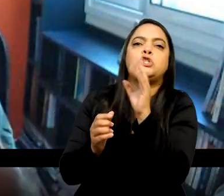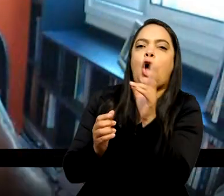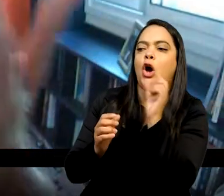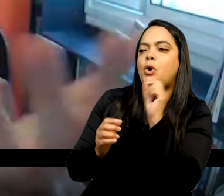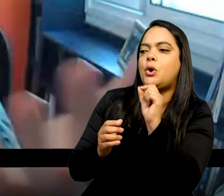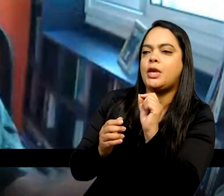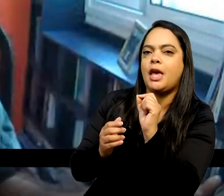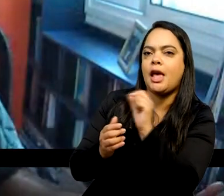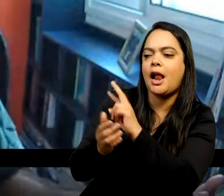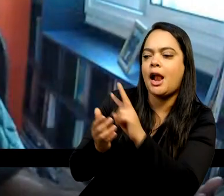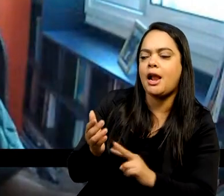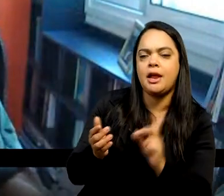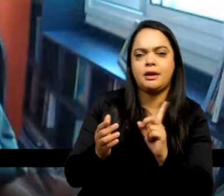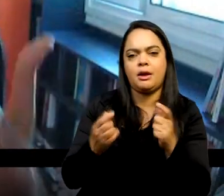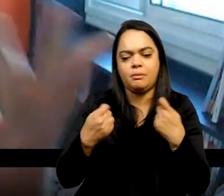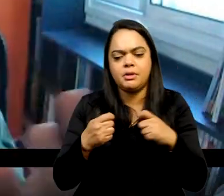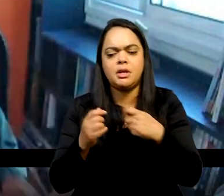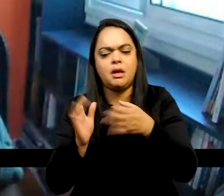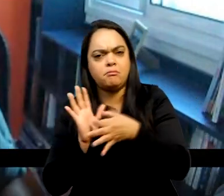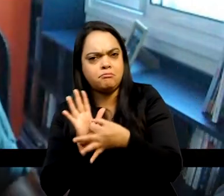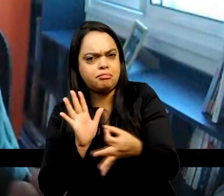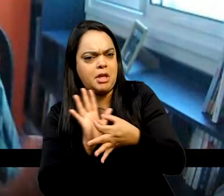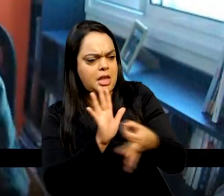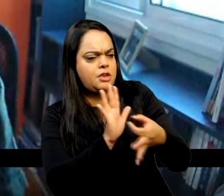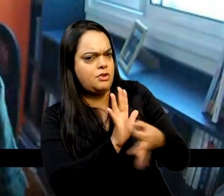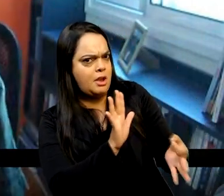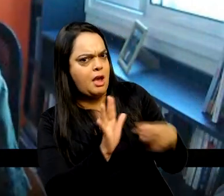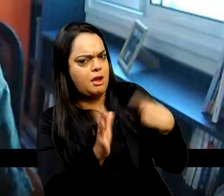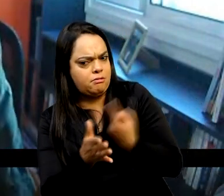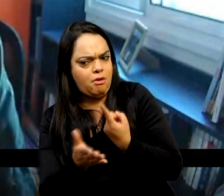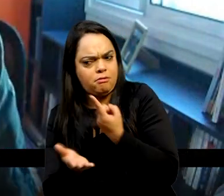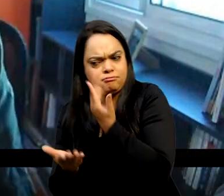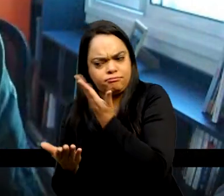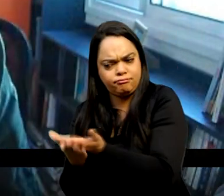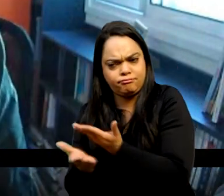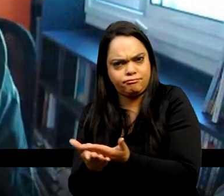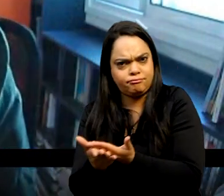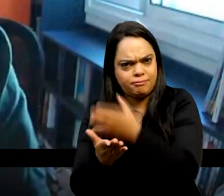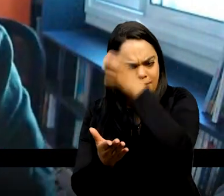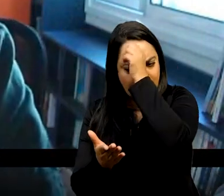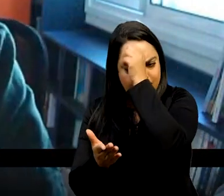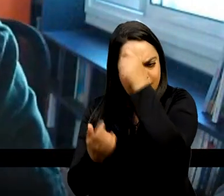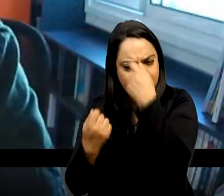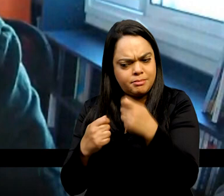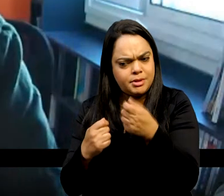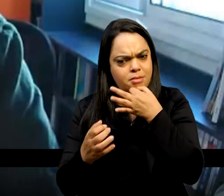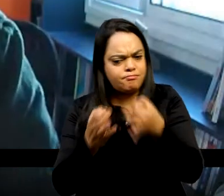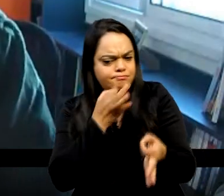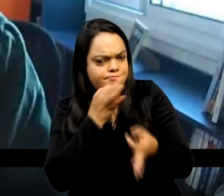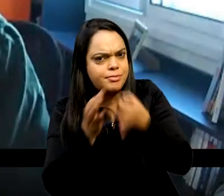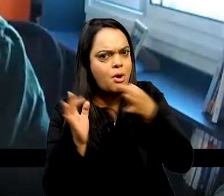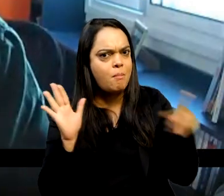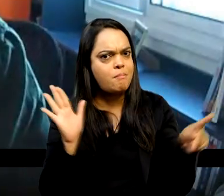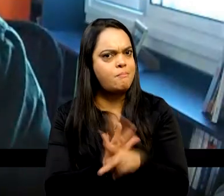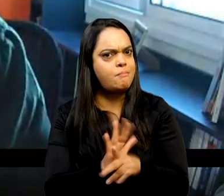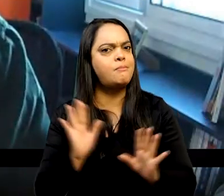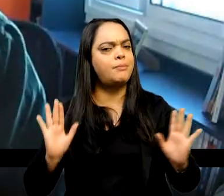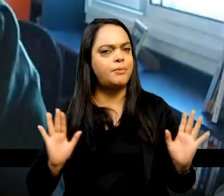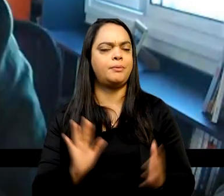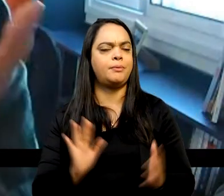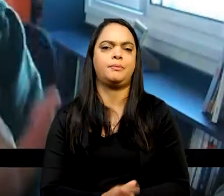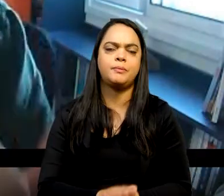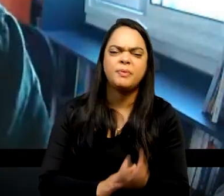A gente tem que criticar aqueles que nós estudamos e oferecer as nossas próprias respostas. Foi revolucionário?